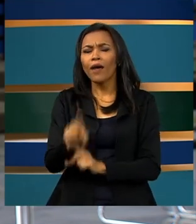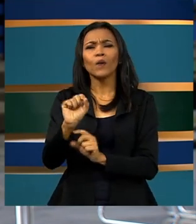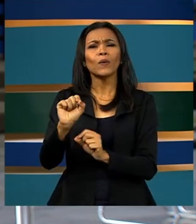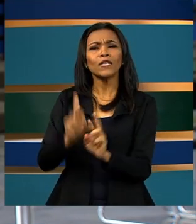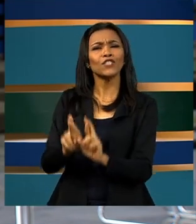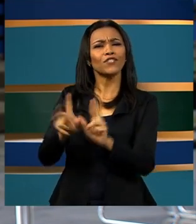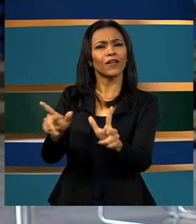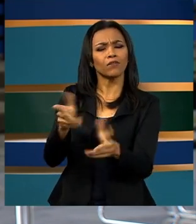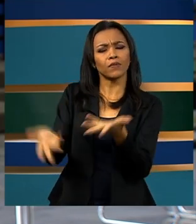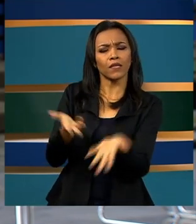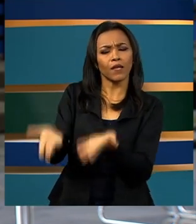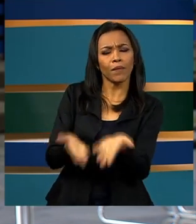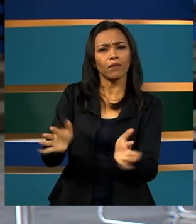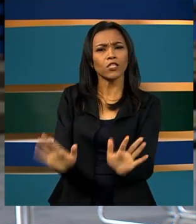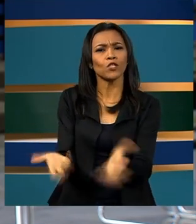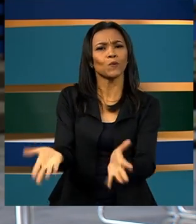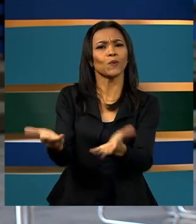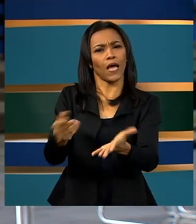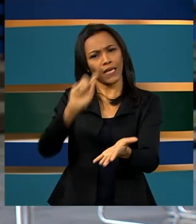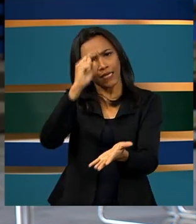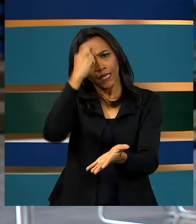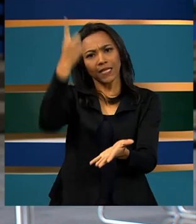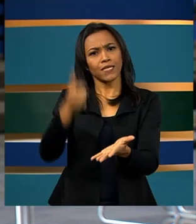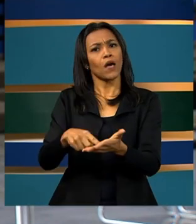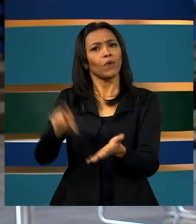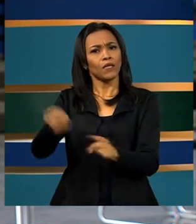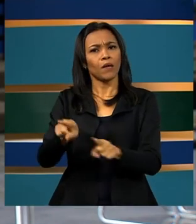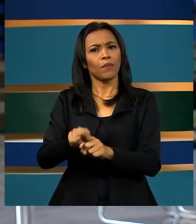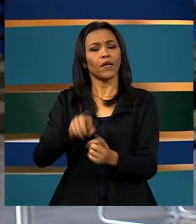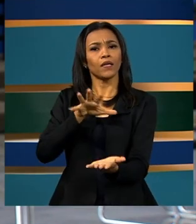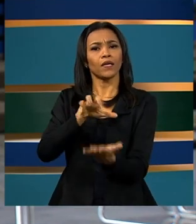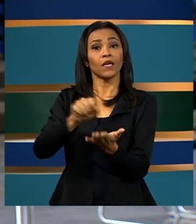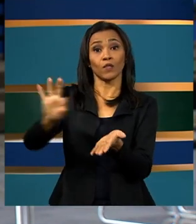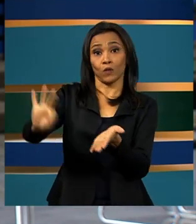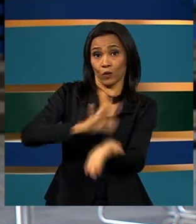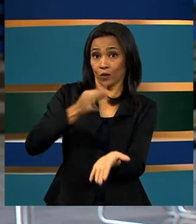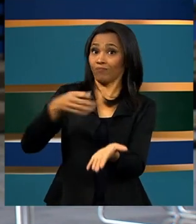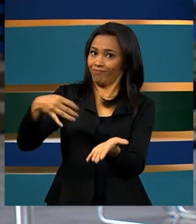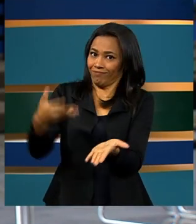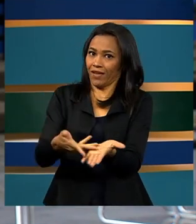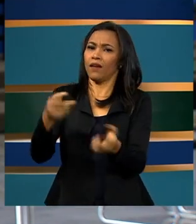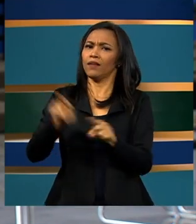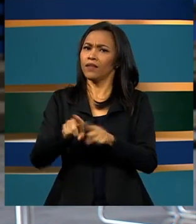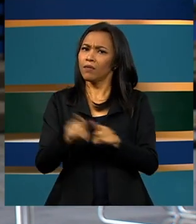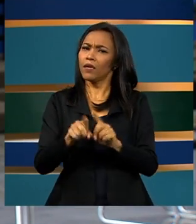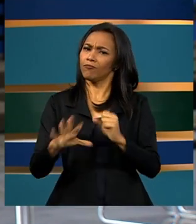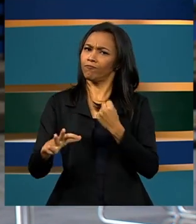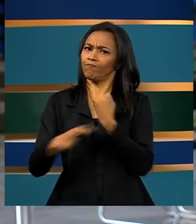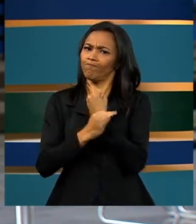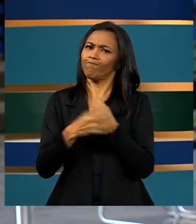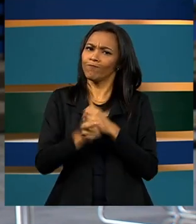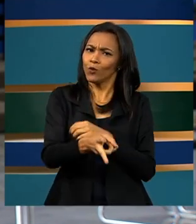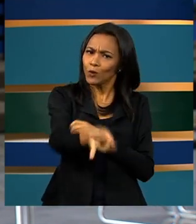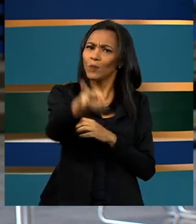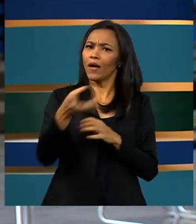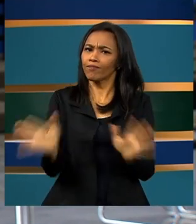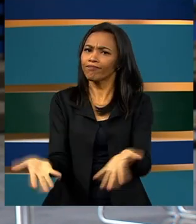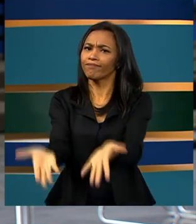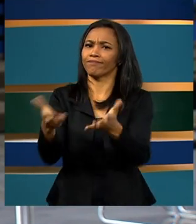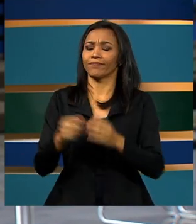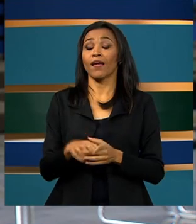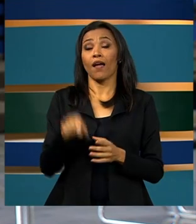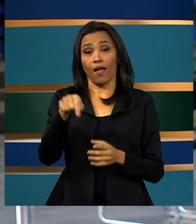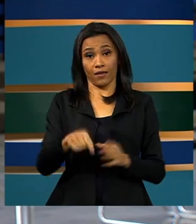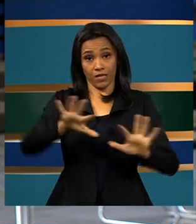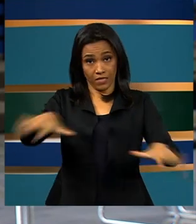diferenciado para estimular a criação, a formalização, o desenvolvimento e a consolidação das empresas de inovação. A